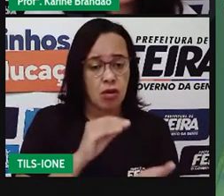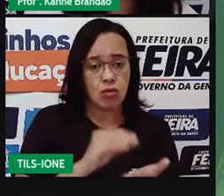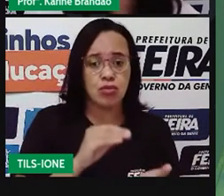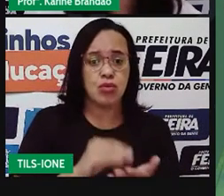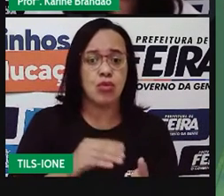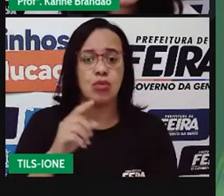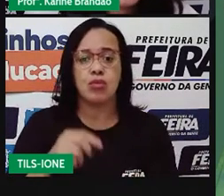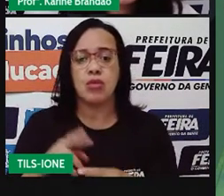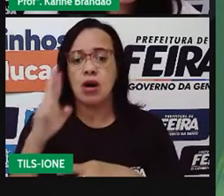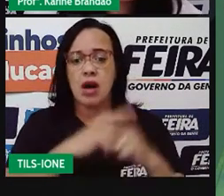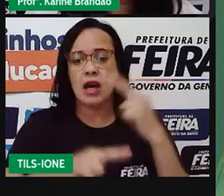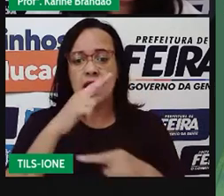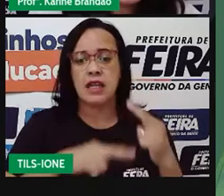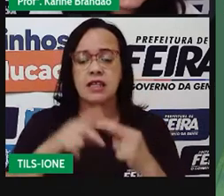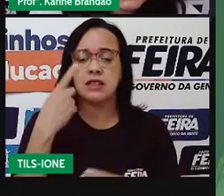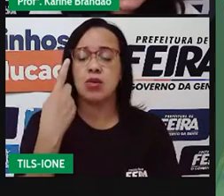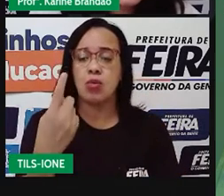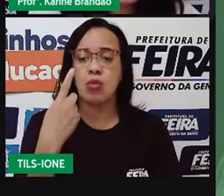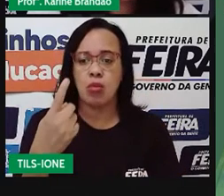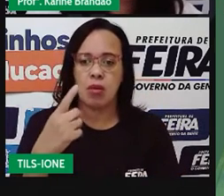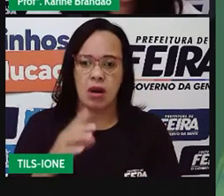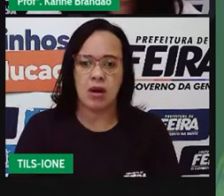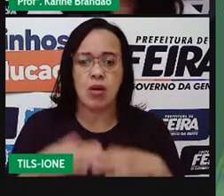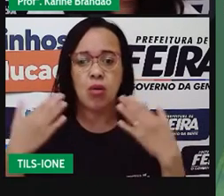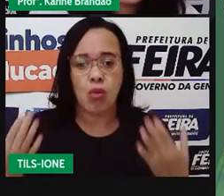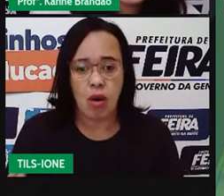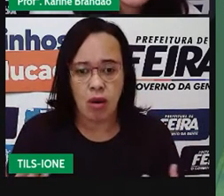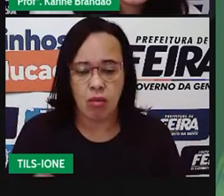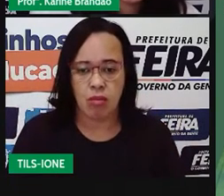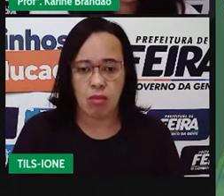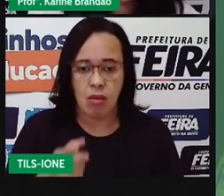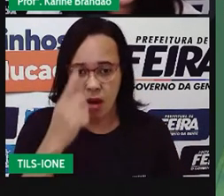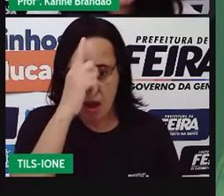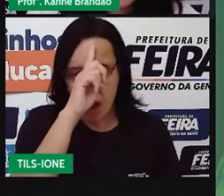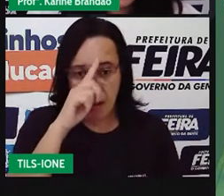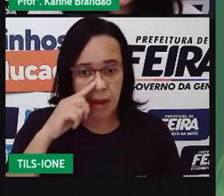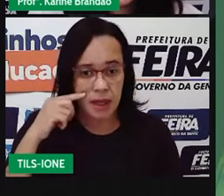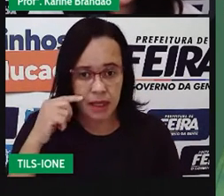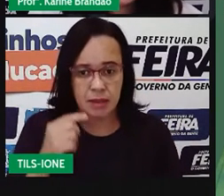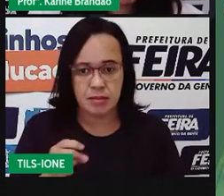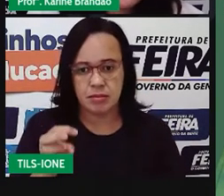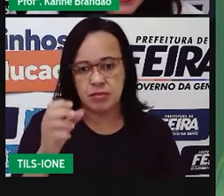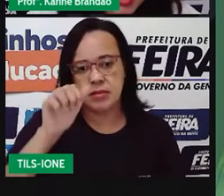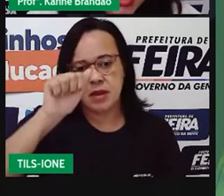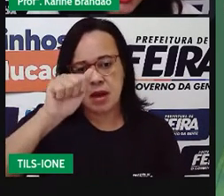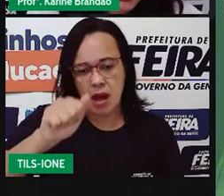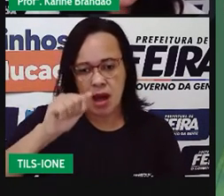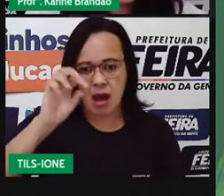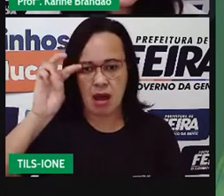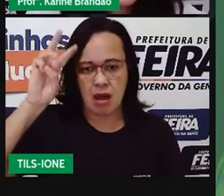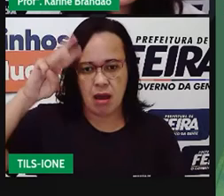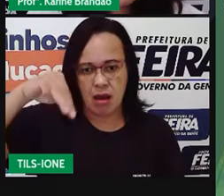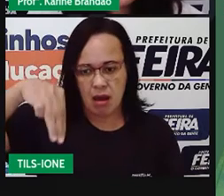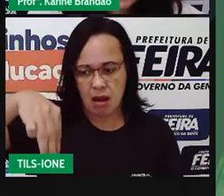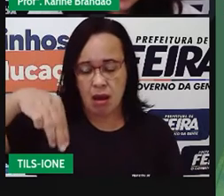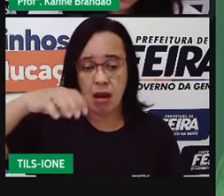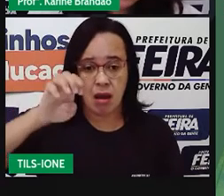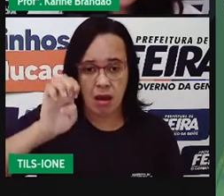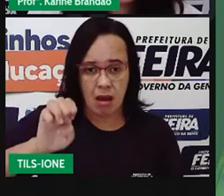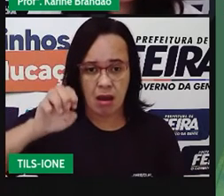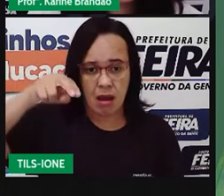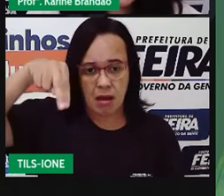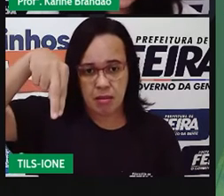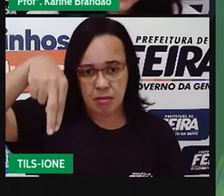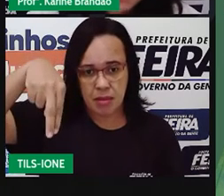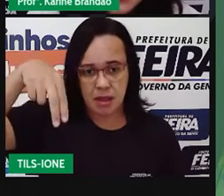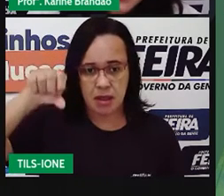Amensalismo. Isso. O amensalismo é quando uma espécie inibe, ou seja, impede, o desenvolvimento